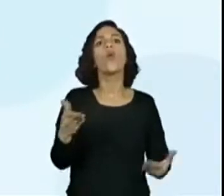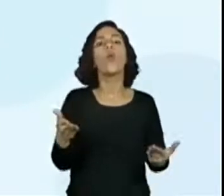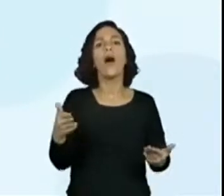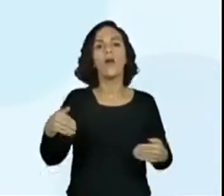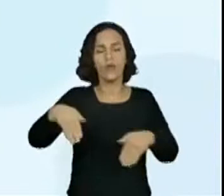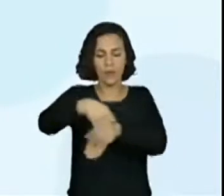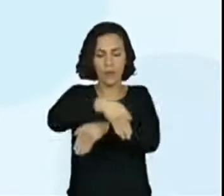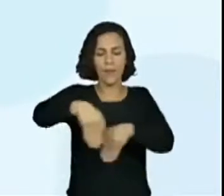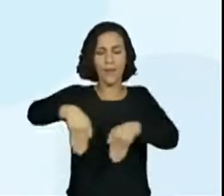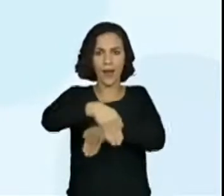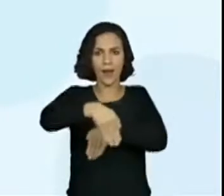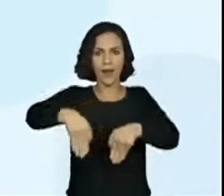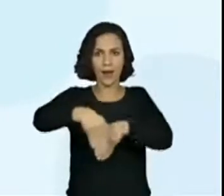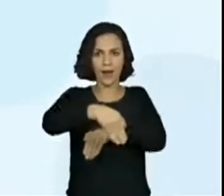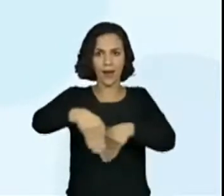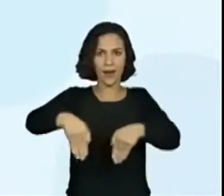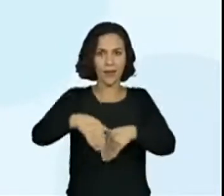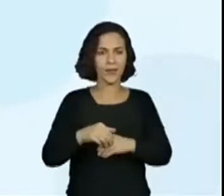por ela.